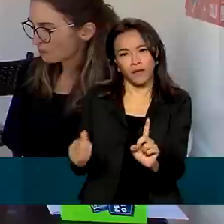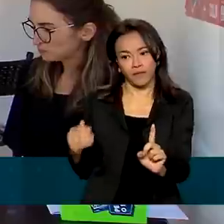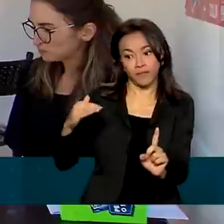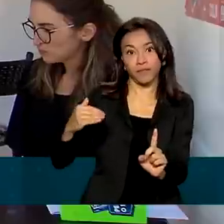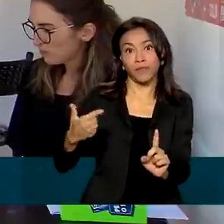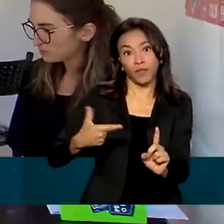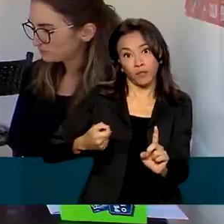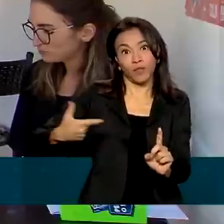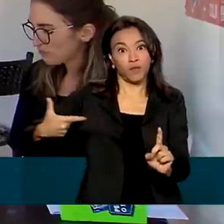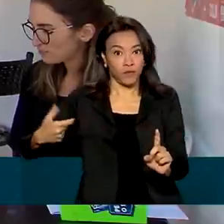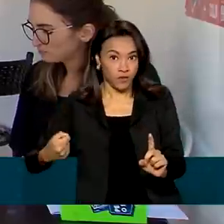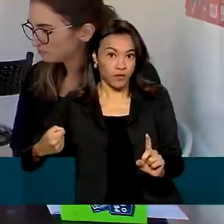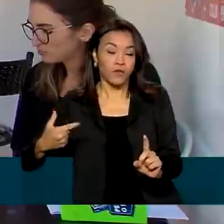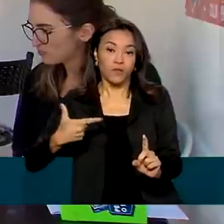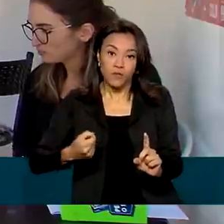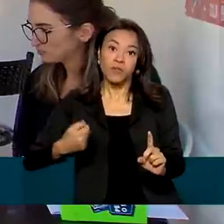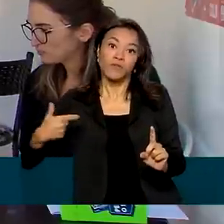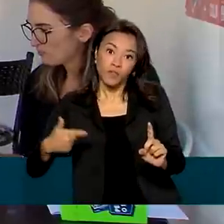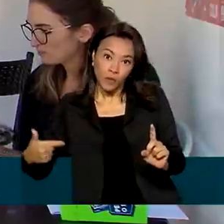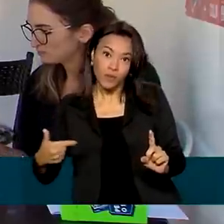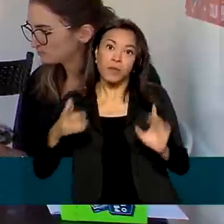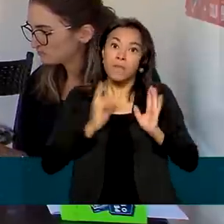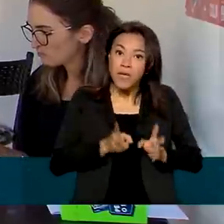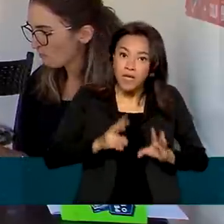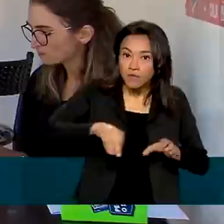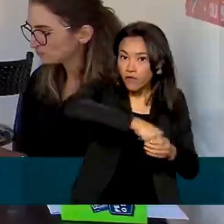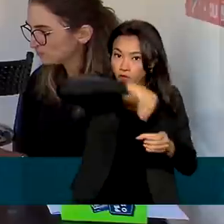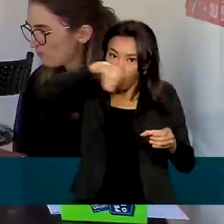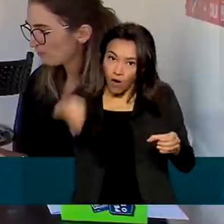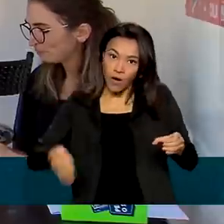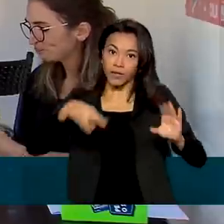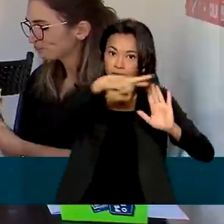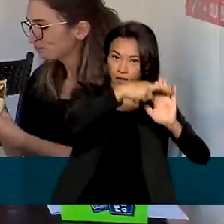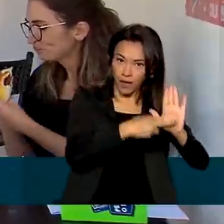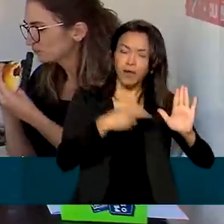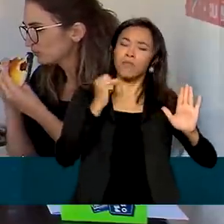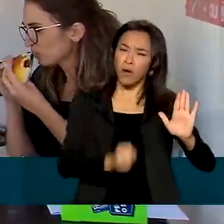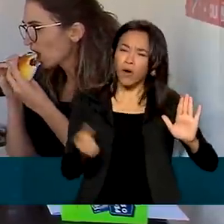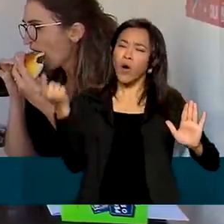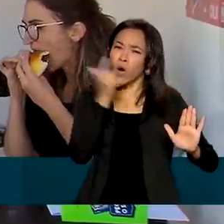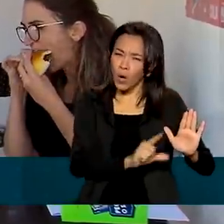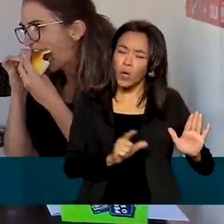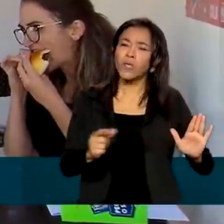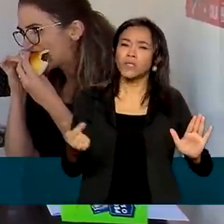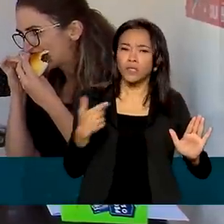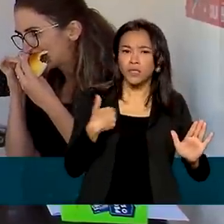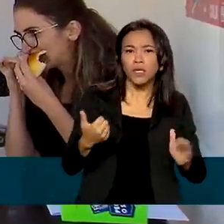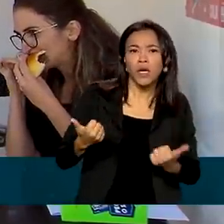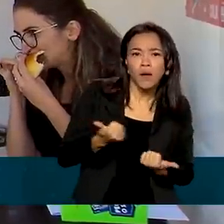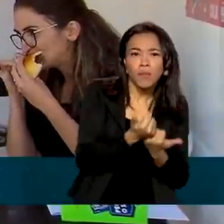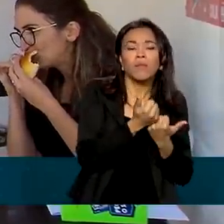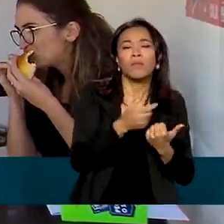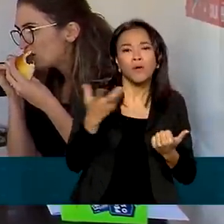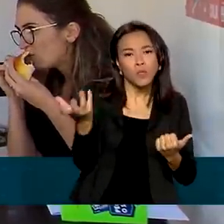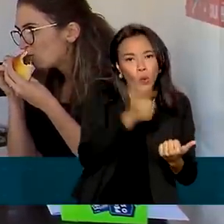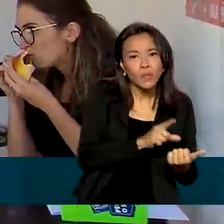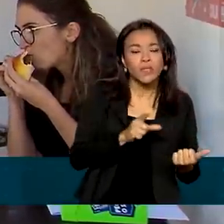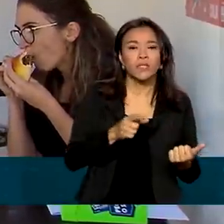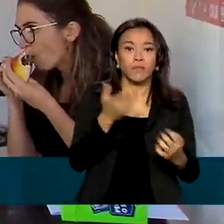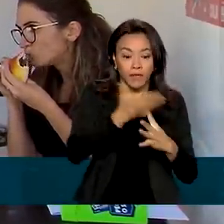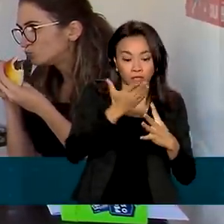Mesmo quem foi excluído do regime pode ser beneficiado e dividir o que deve aos cofres públicos em até